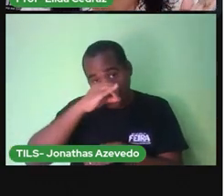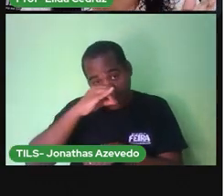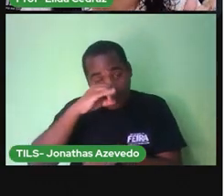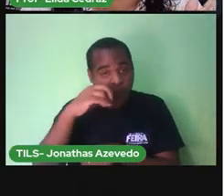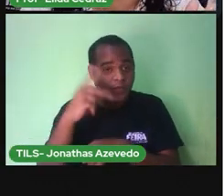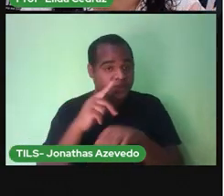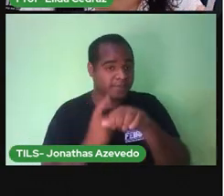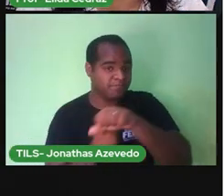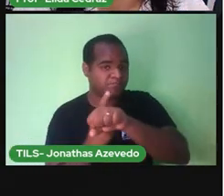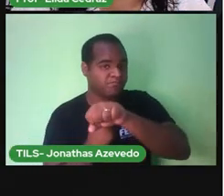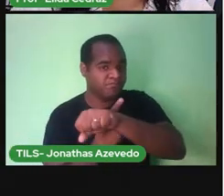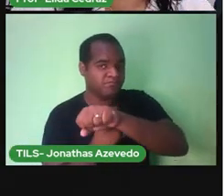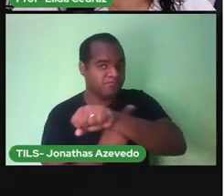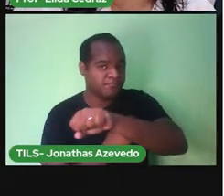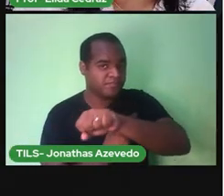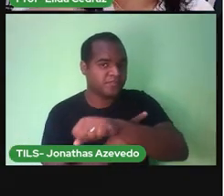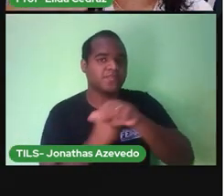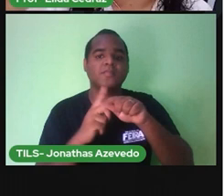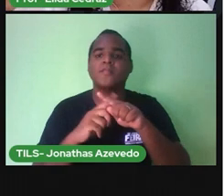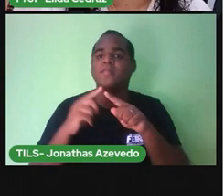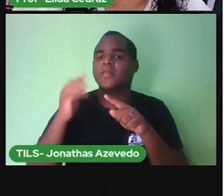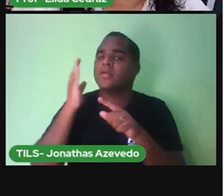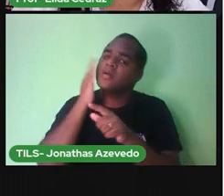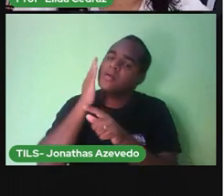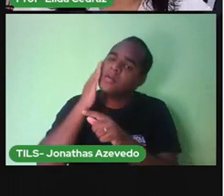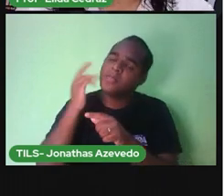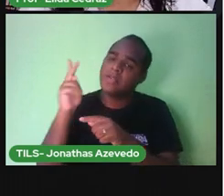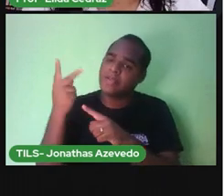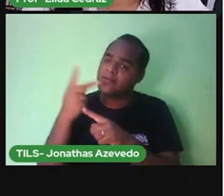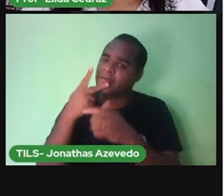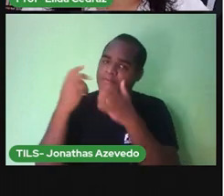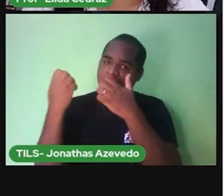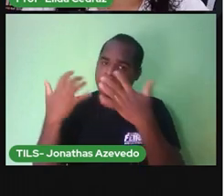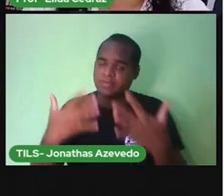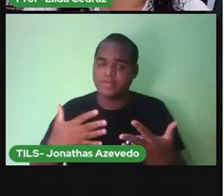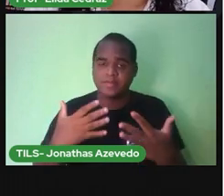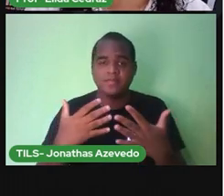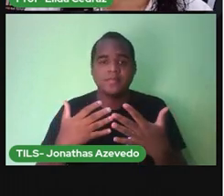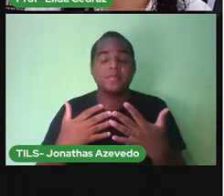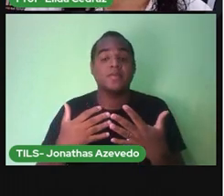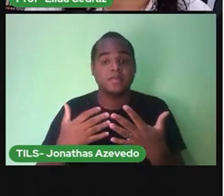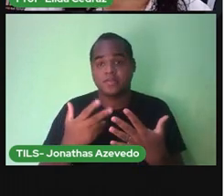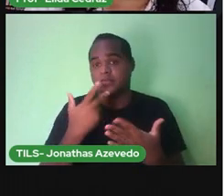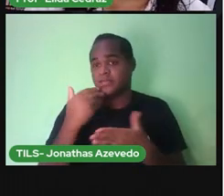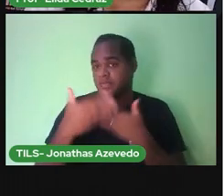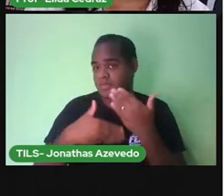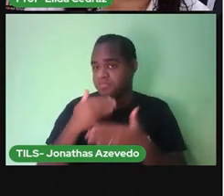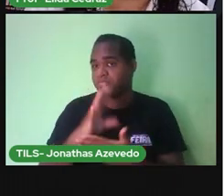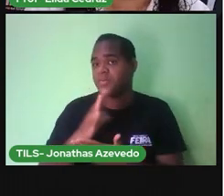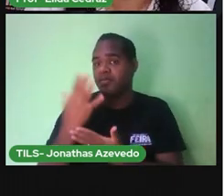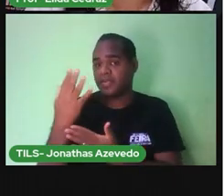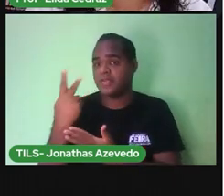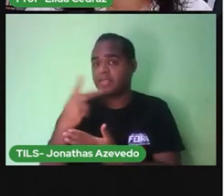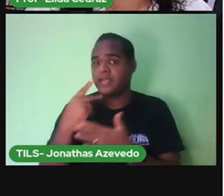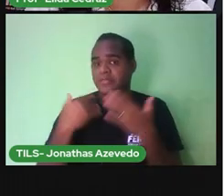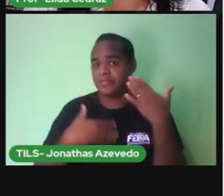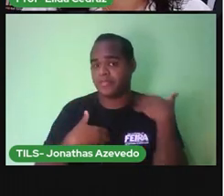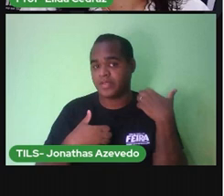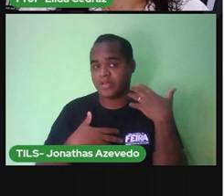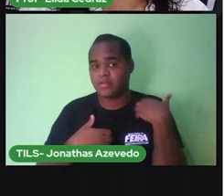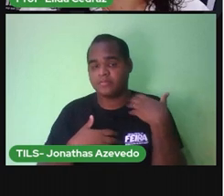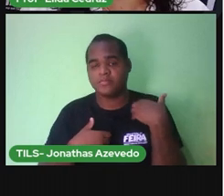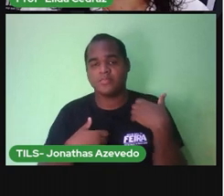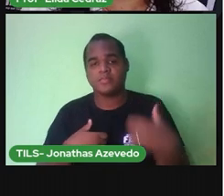o porco espinho serafim Que tinha a cabeça do guariba Em cima do qual estava o macaco prego Cujo